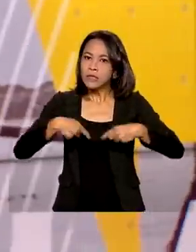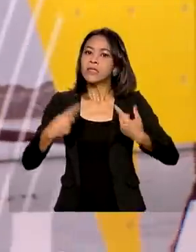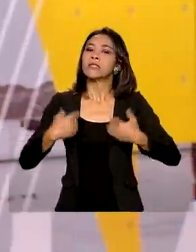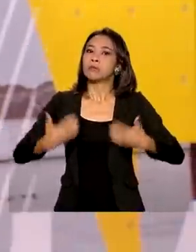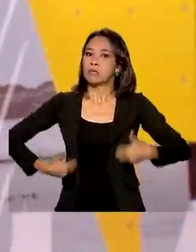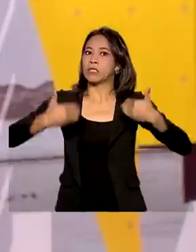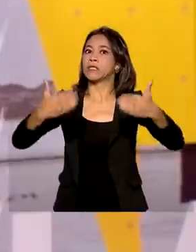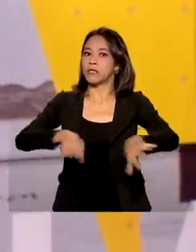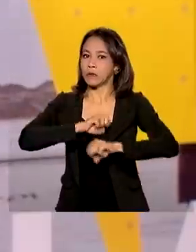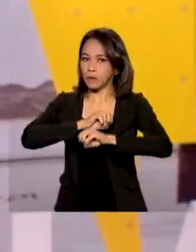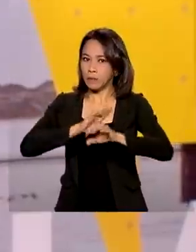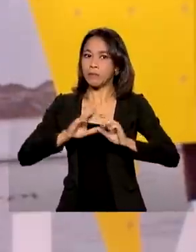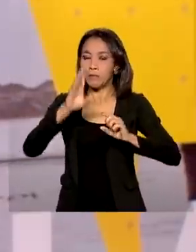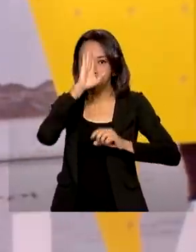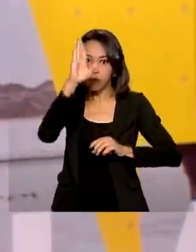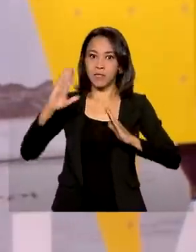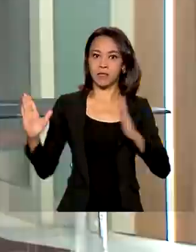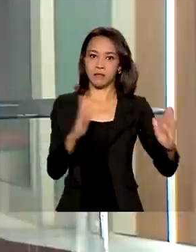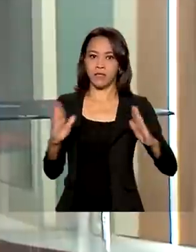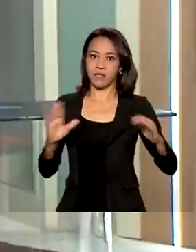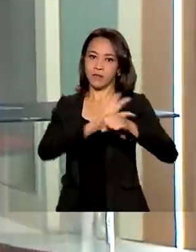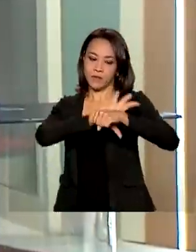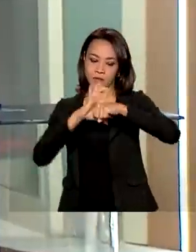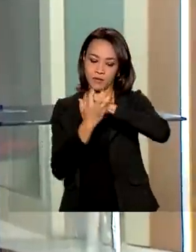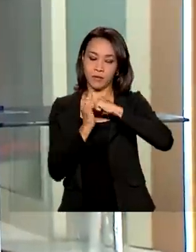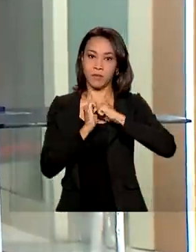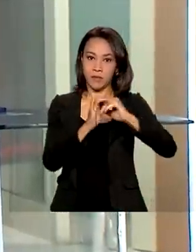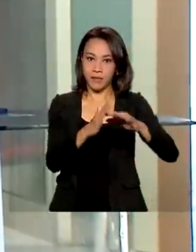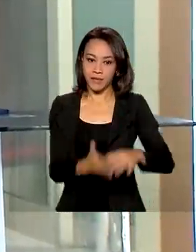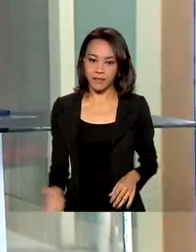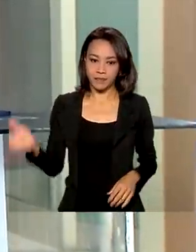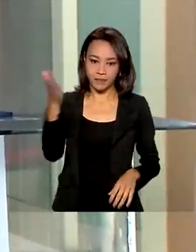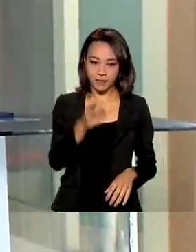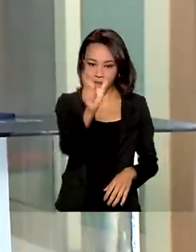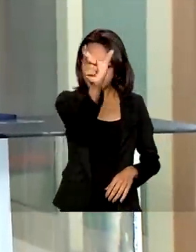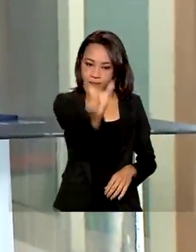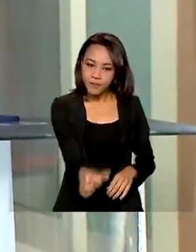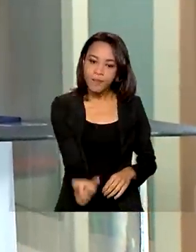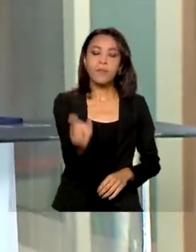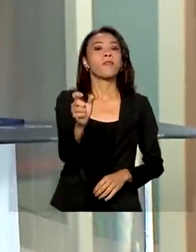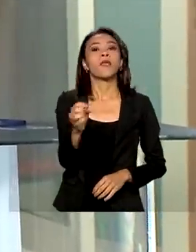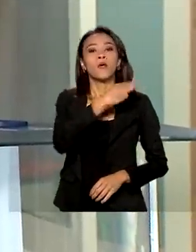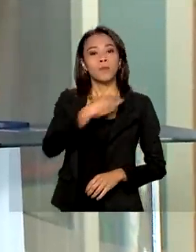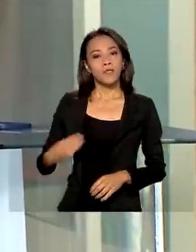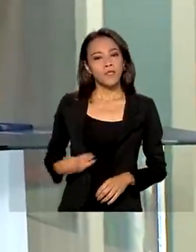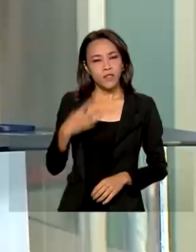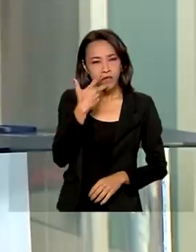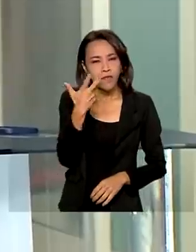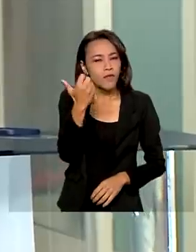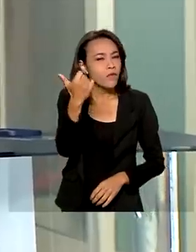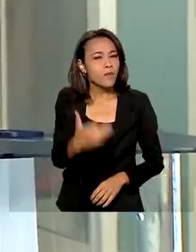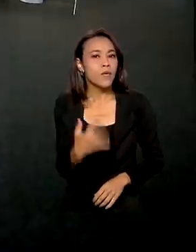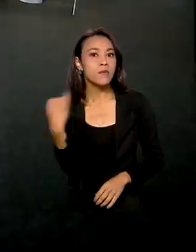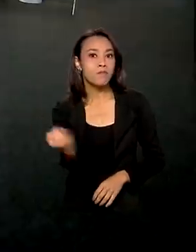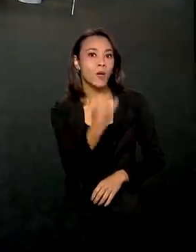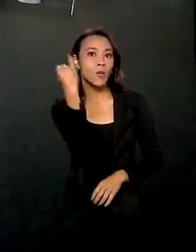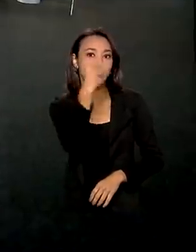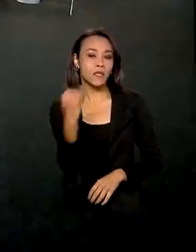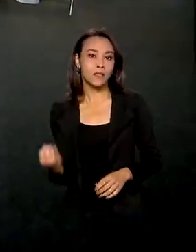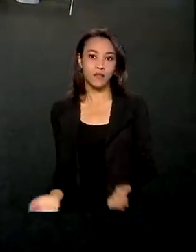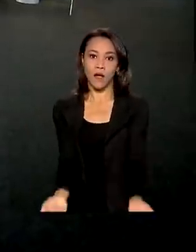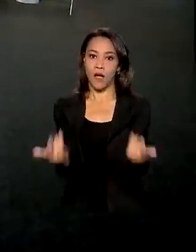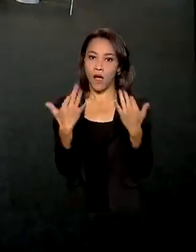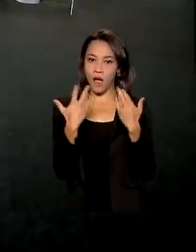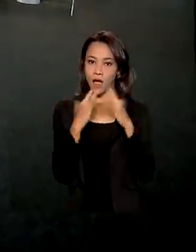principalmente neste momento de pandemia. O ministro destacou a importância do retorno das aulas presenciais para os